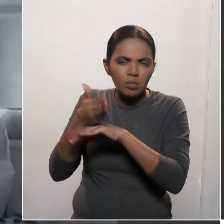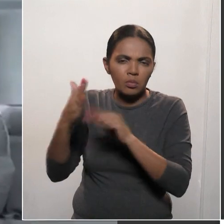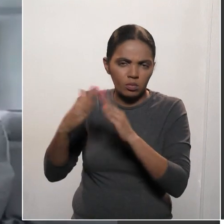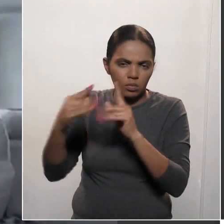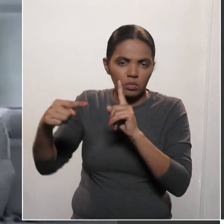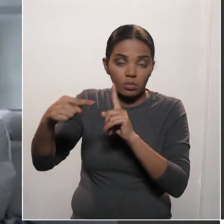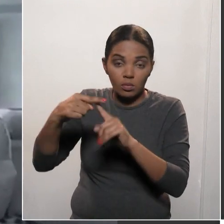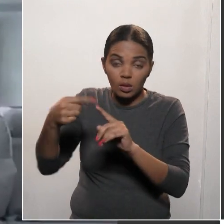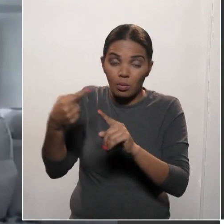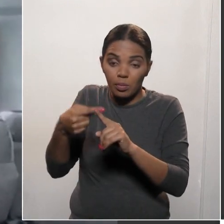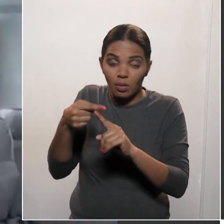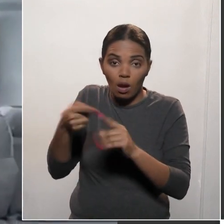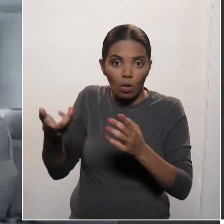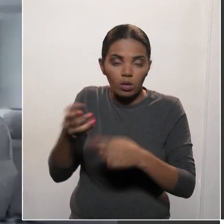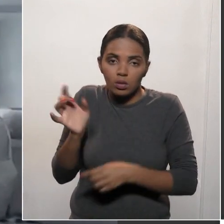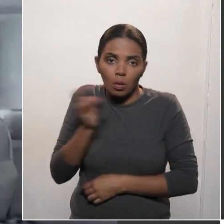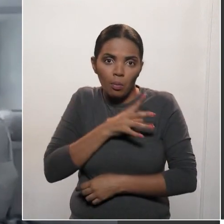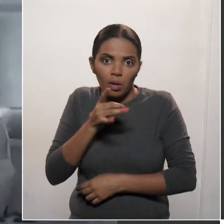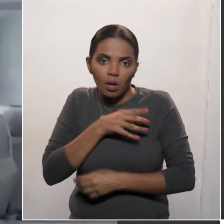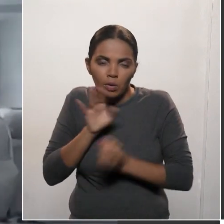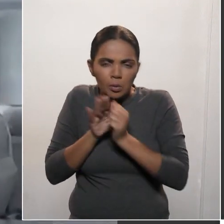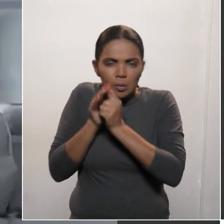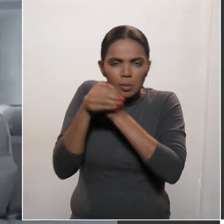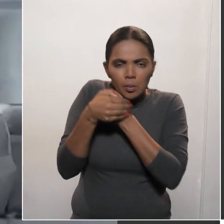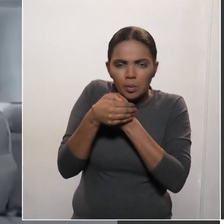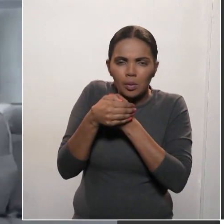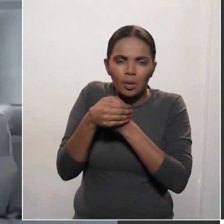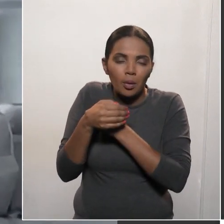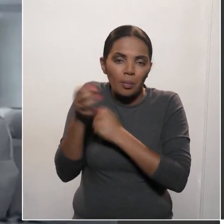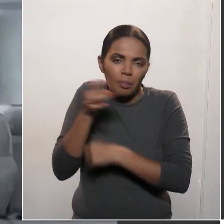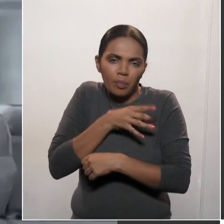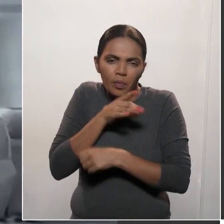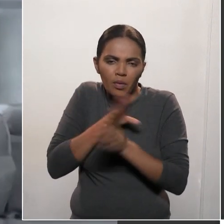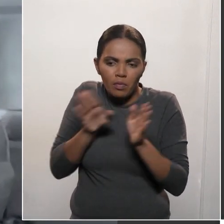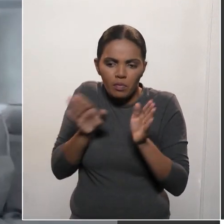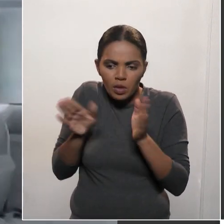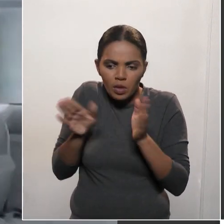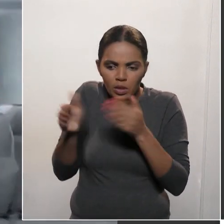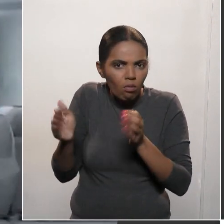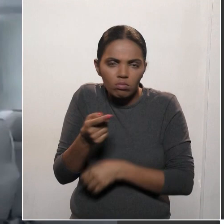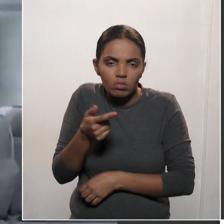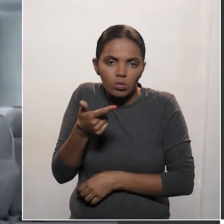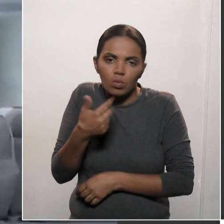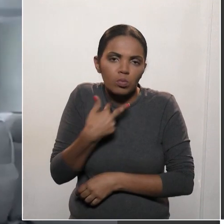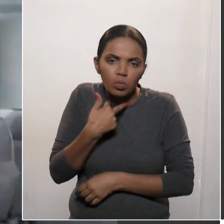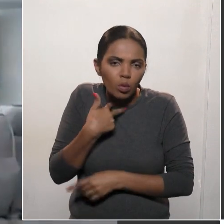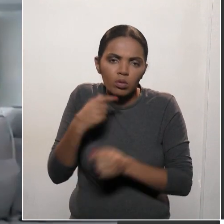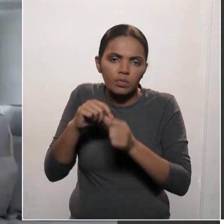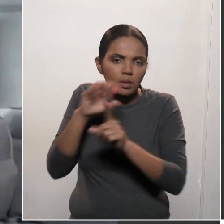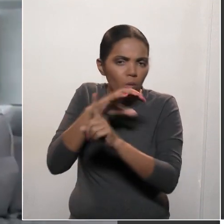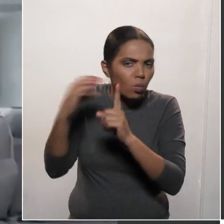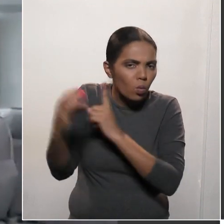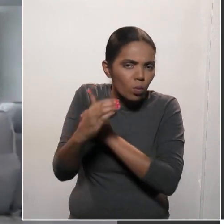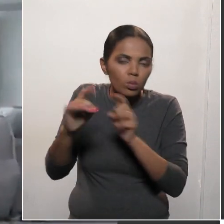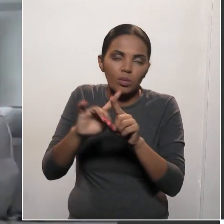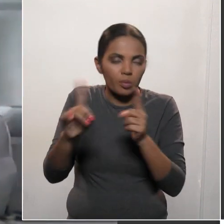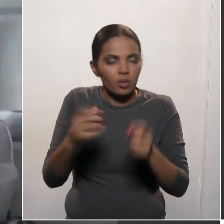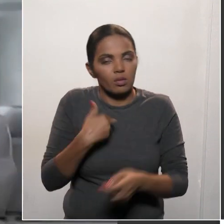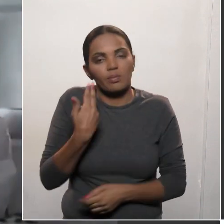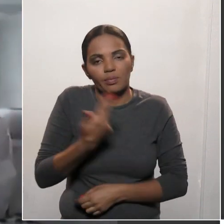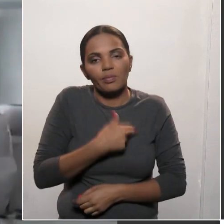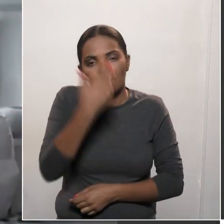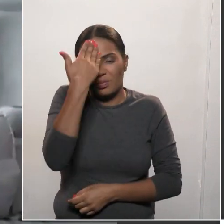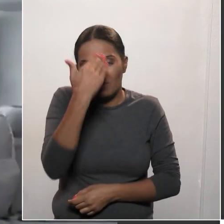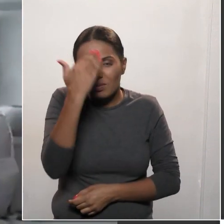momento se sente tão acuadas, escondidas entre quatro paredes, sem poder fazer cultos, mas entendendo que é